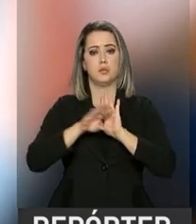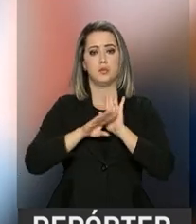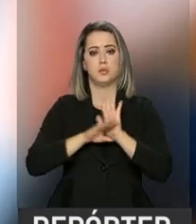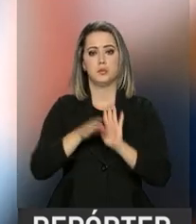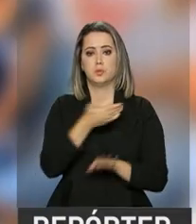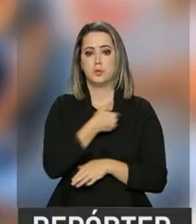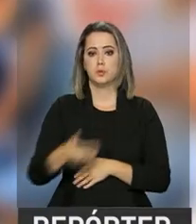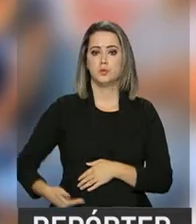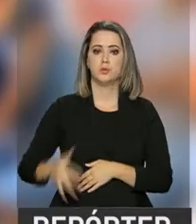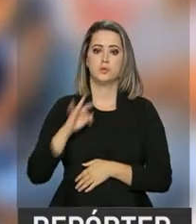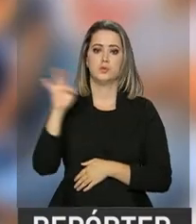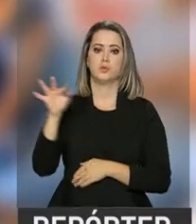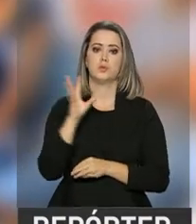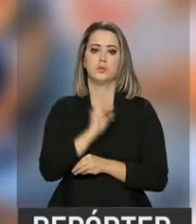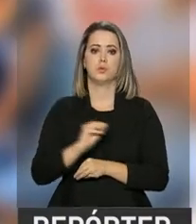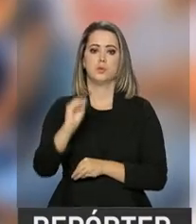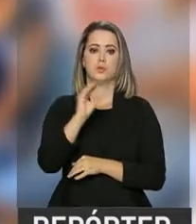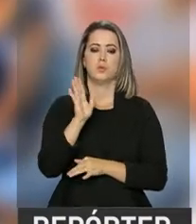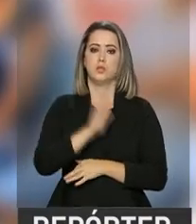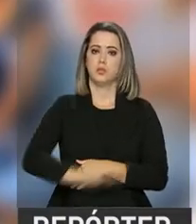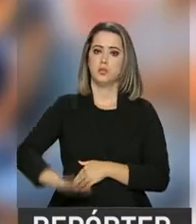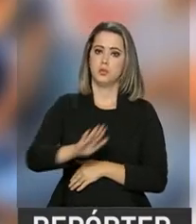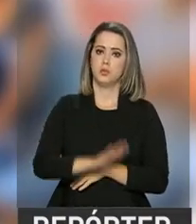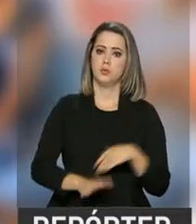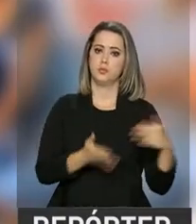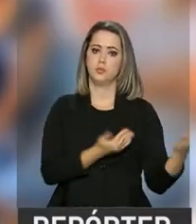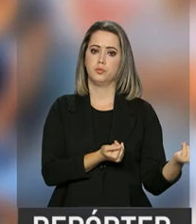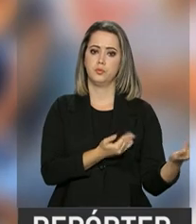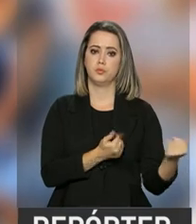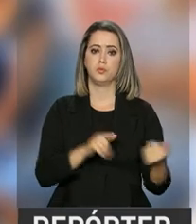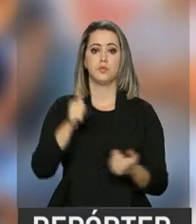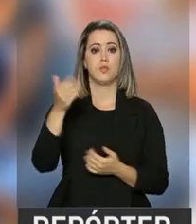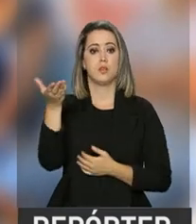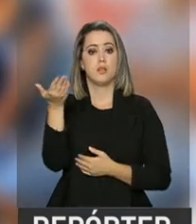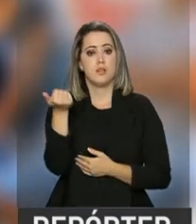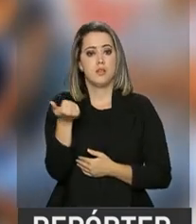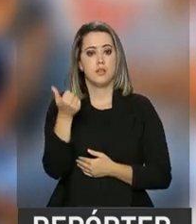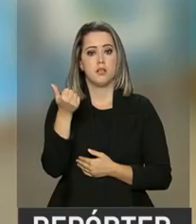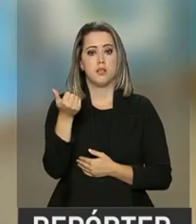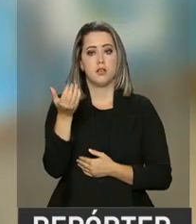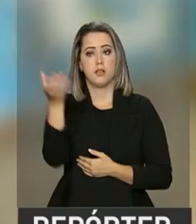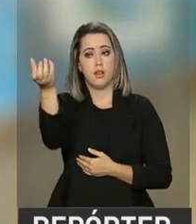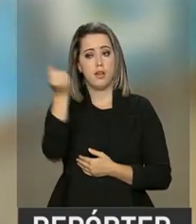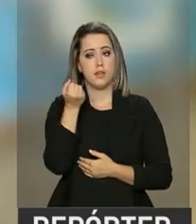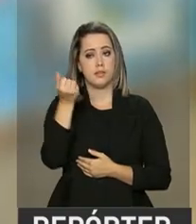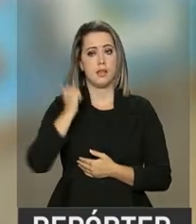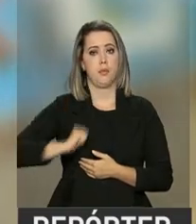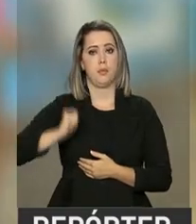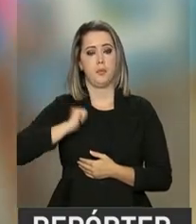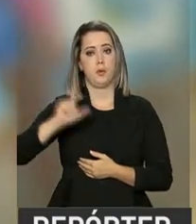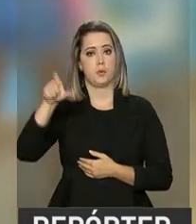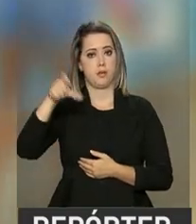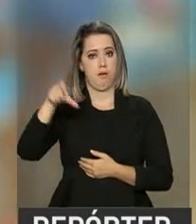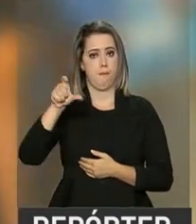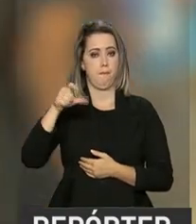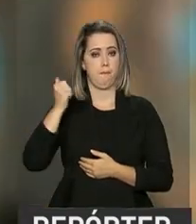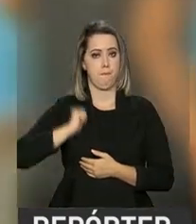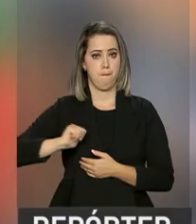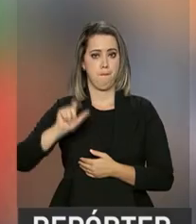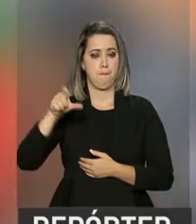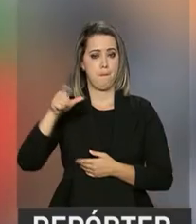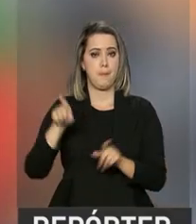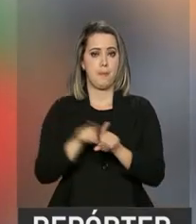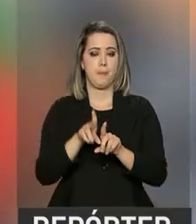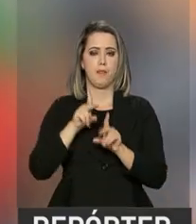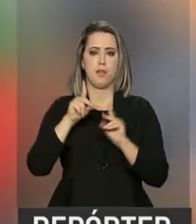Distrito Federal que atende crianças e adolescentes beneficiários do Bolsa Família. A atividade faz parte das ações do